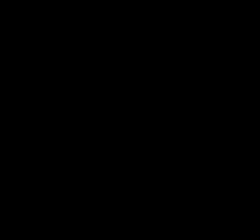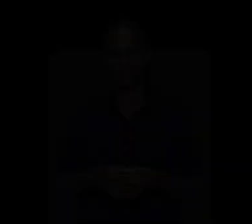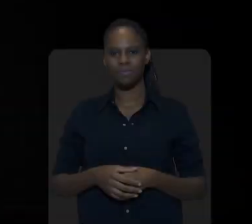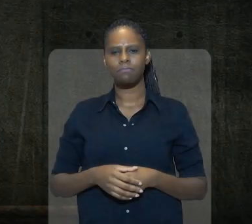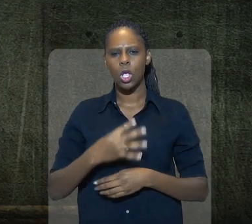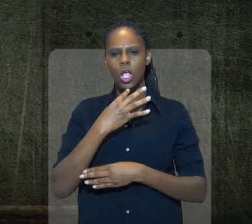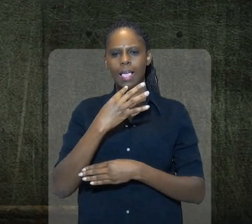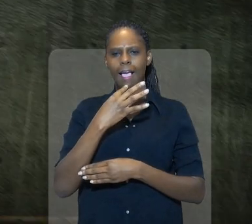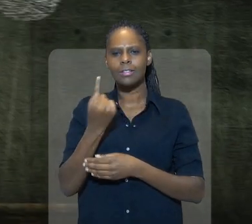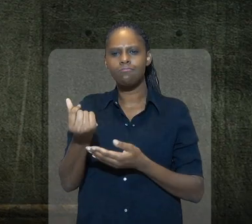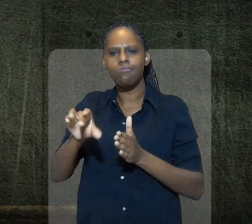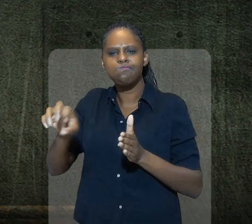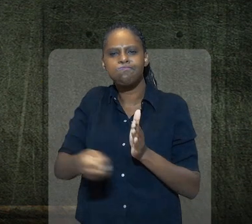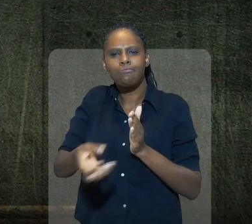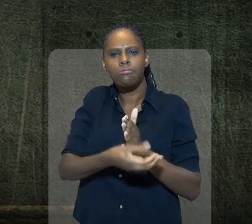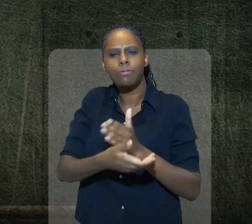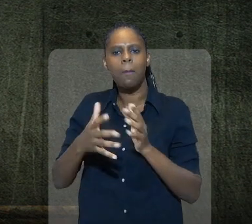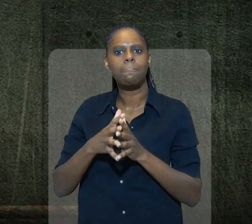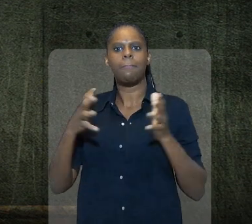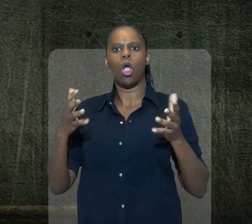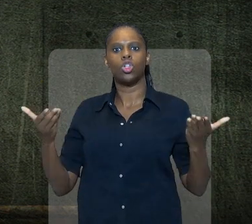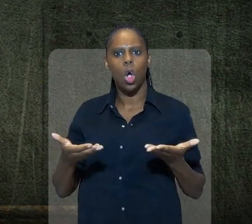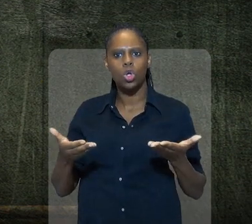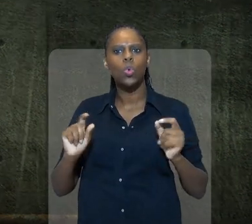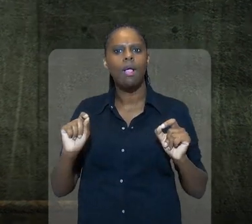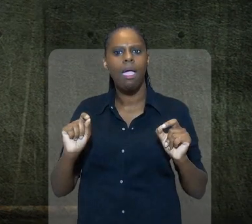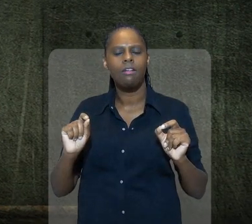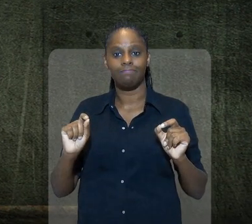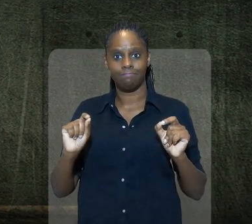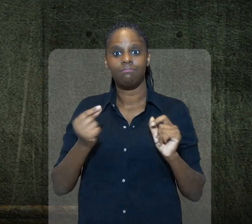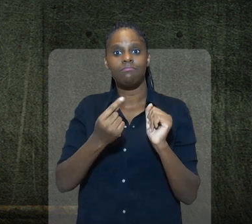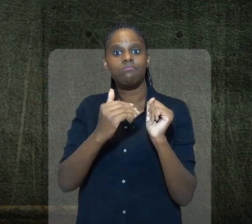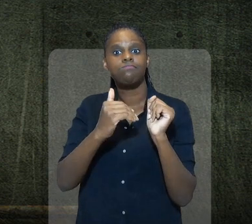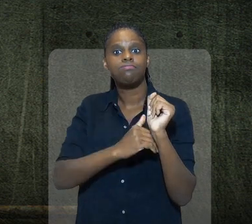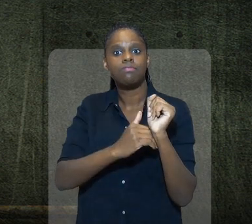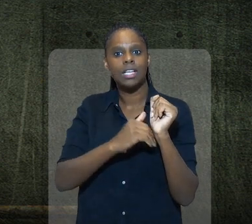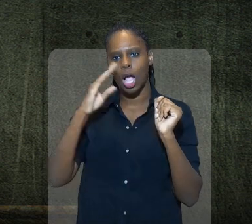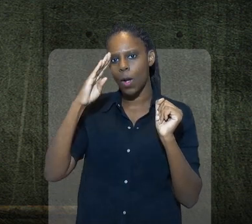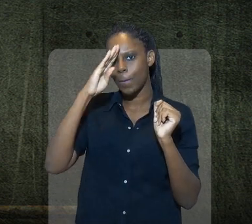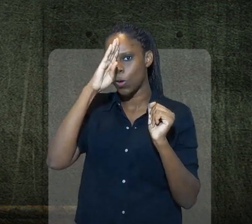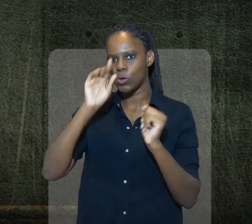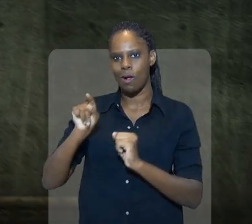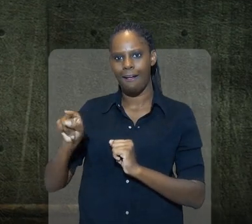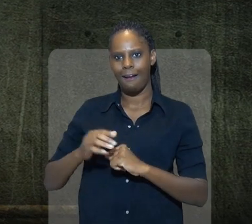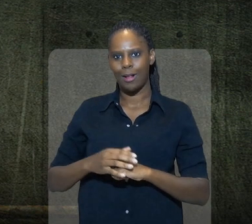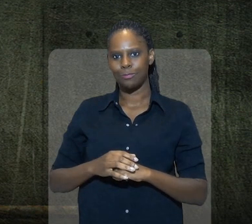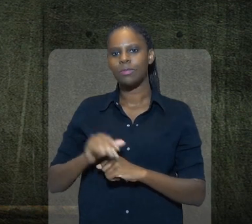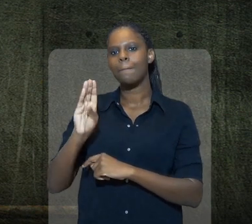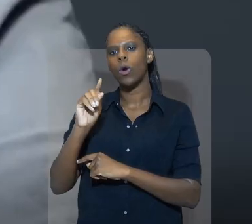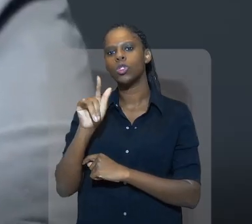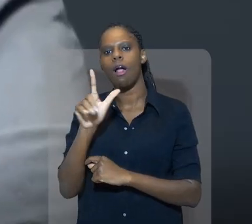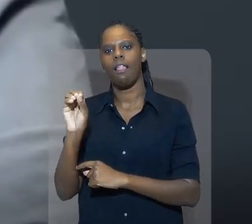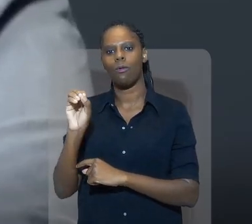Você conhece o maior esquema de corrupção da atualidade? É o orçamento secreto de Bolsonaro, o Bolsolante.